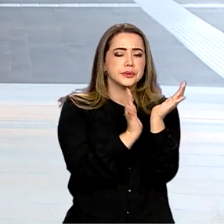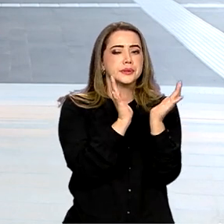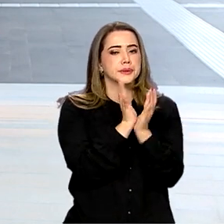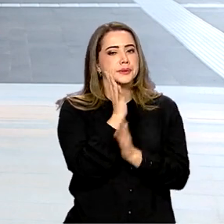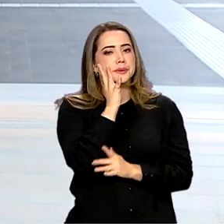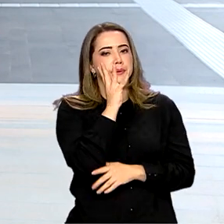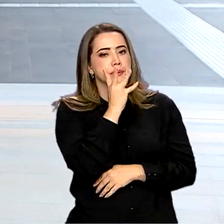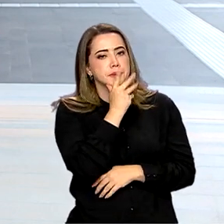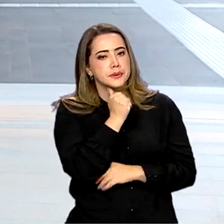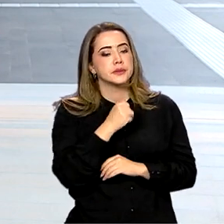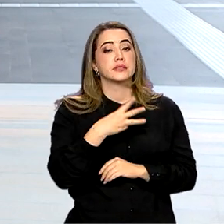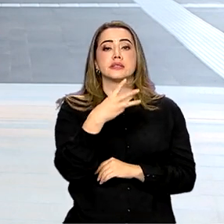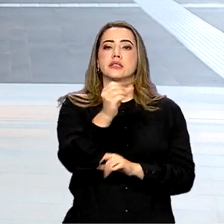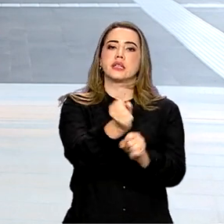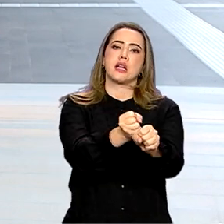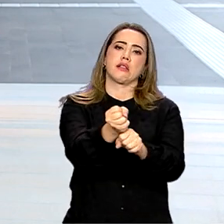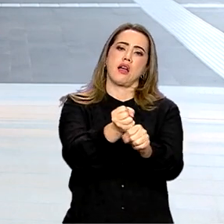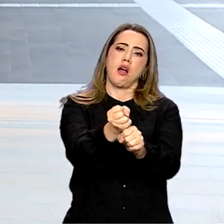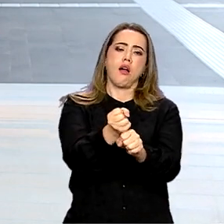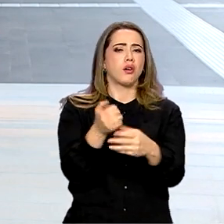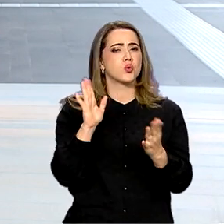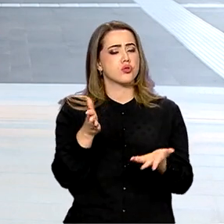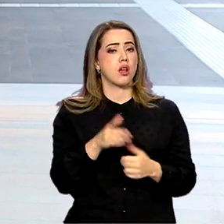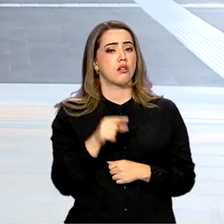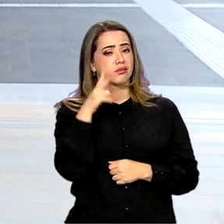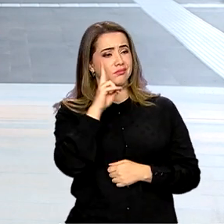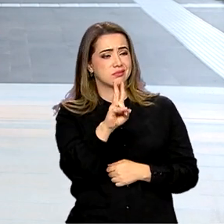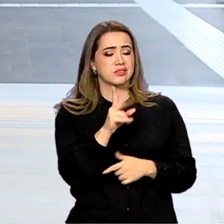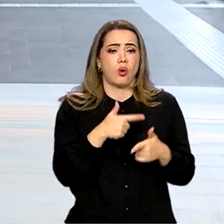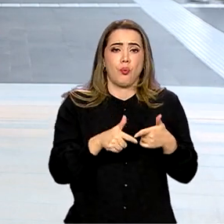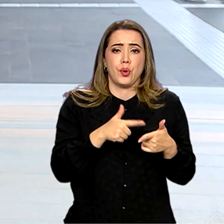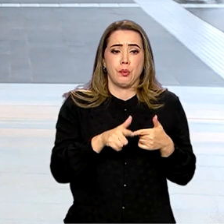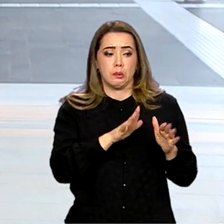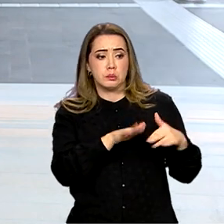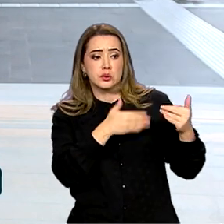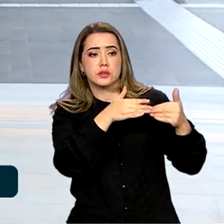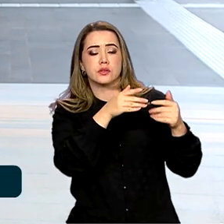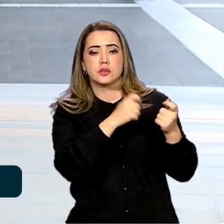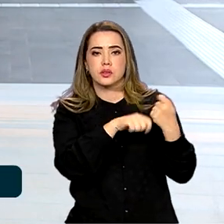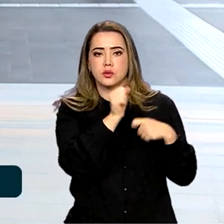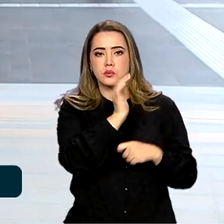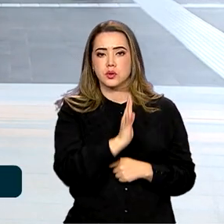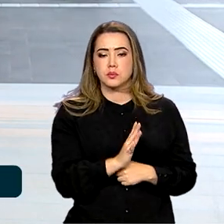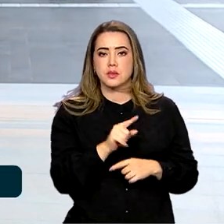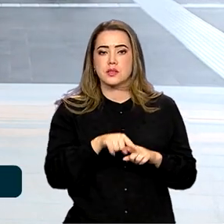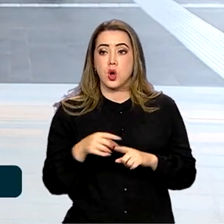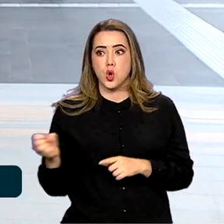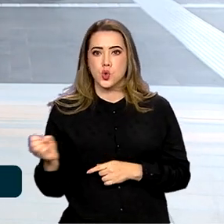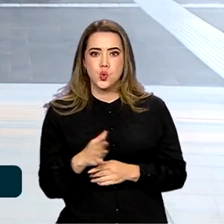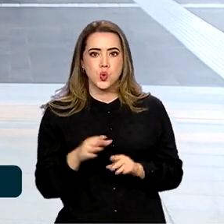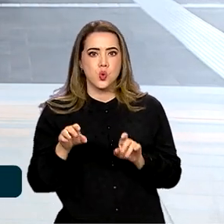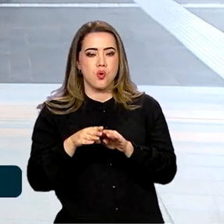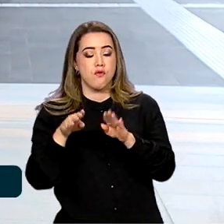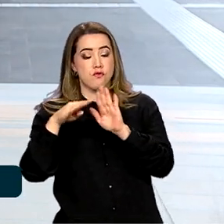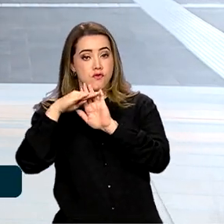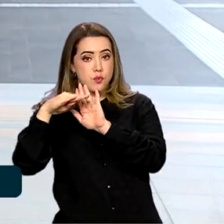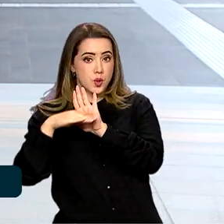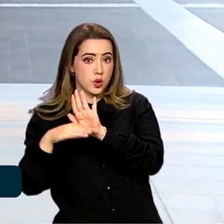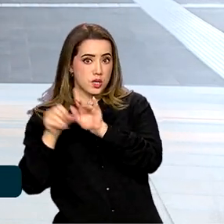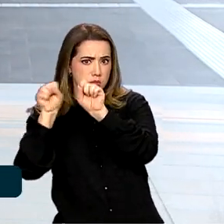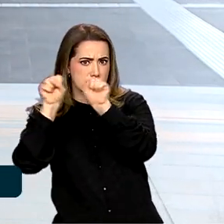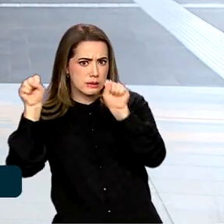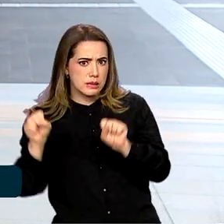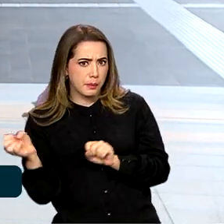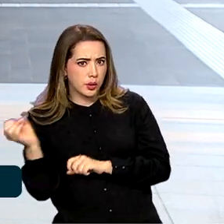mais de três décadas e é visto como um entrave para o desenvolvimento econômico. Com o novo programa, o governo espera